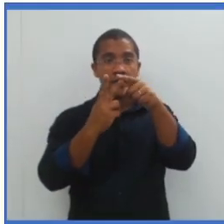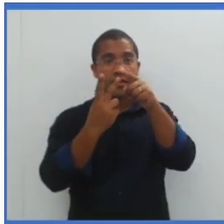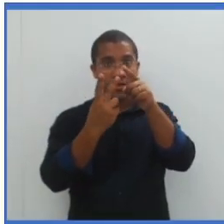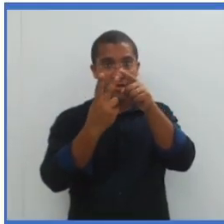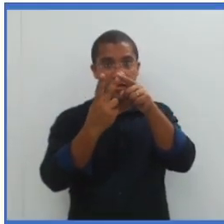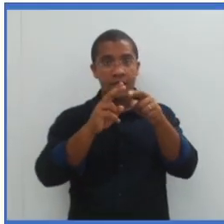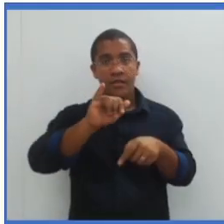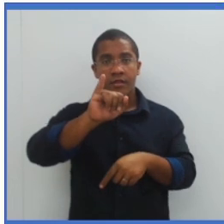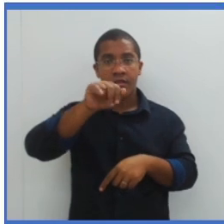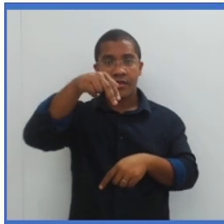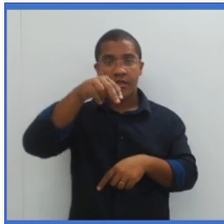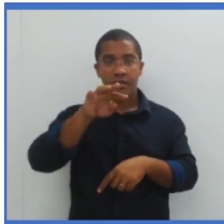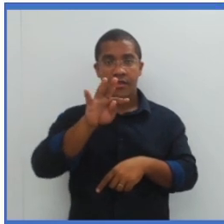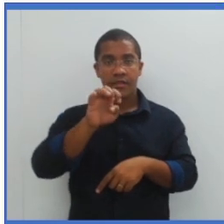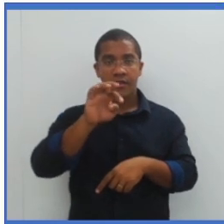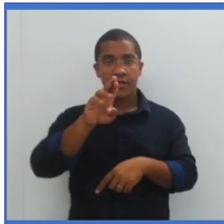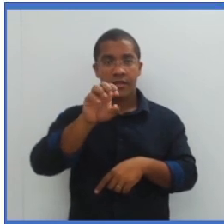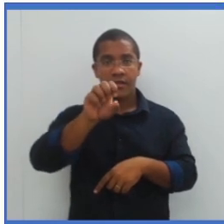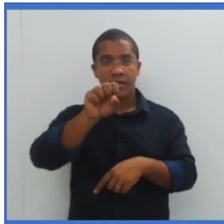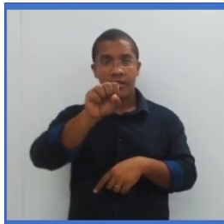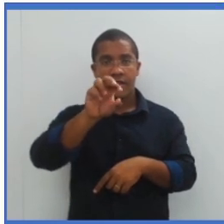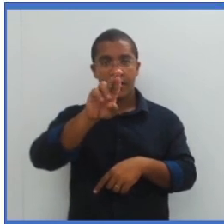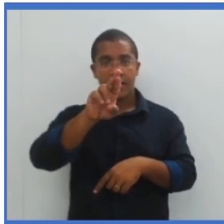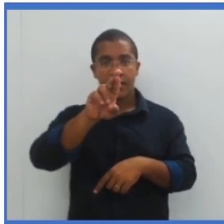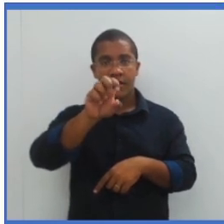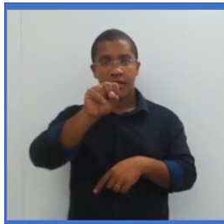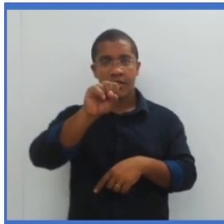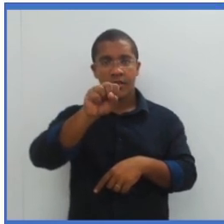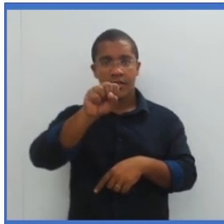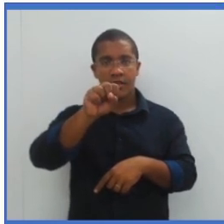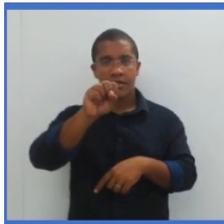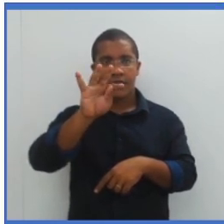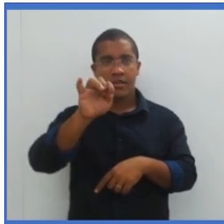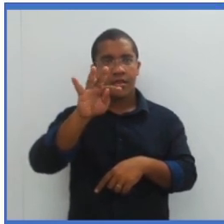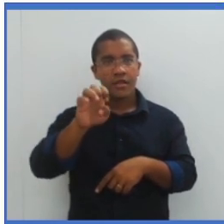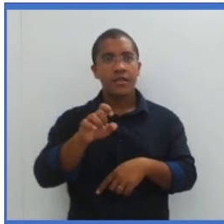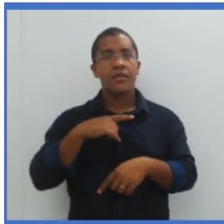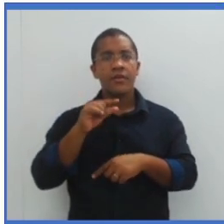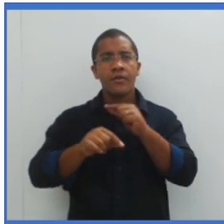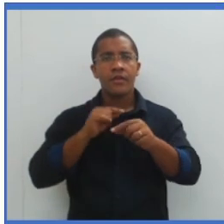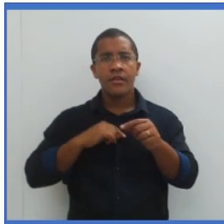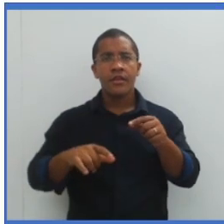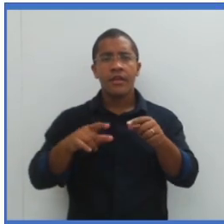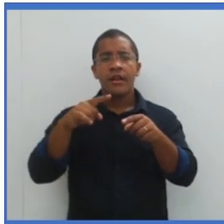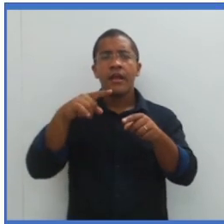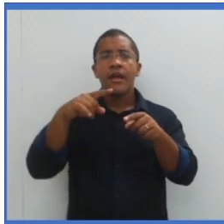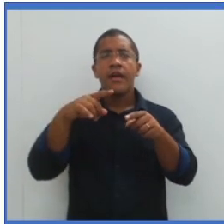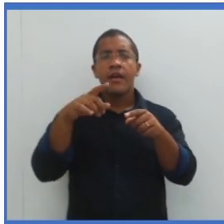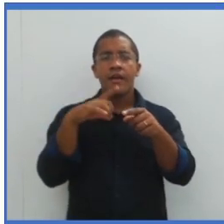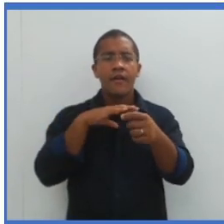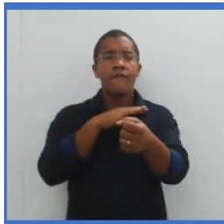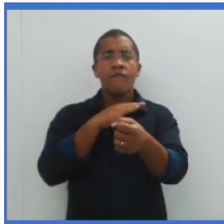é quando o ponto de resistência, da força de resistência,